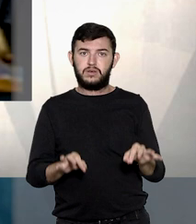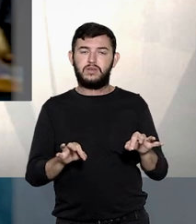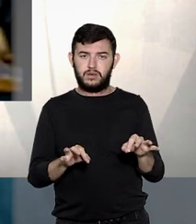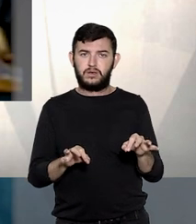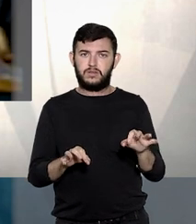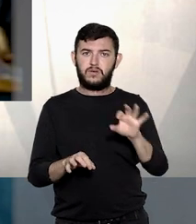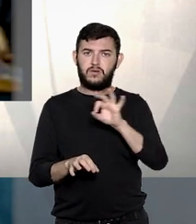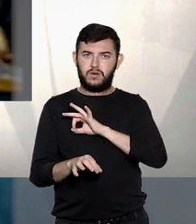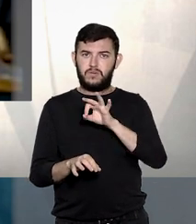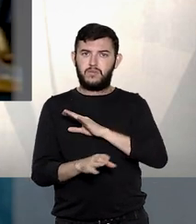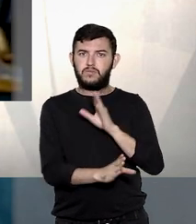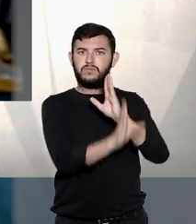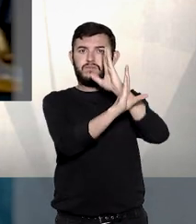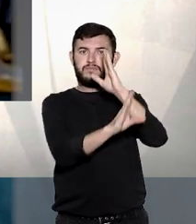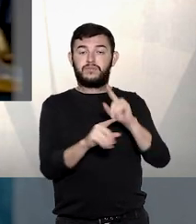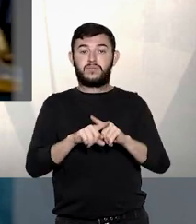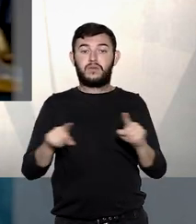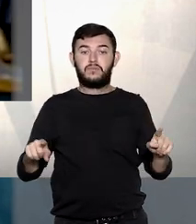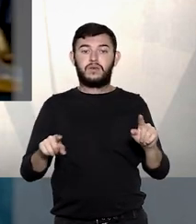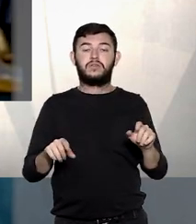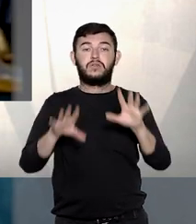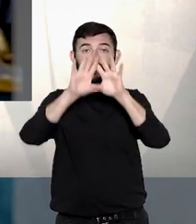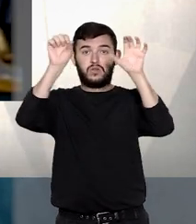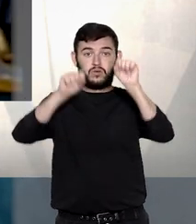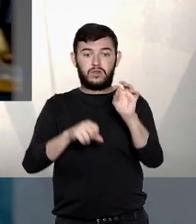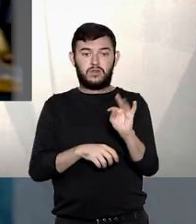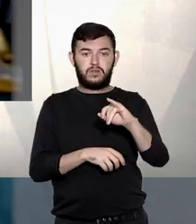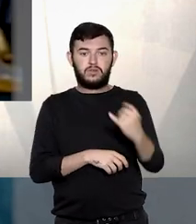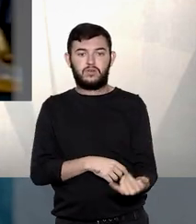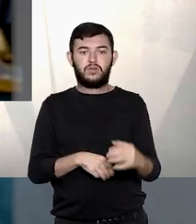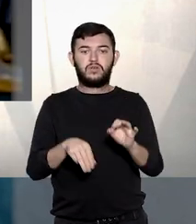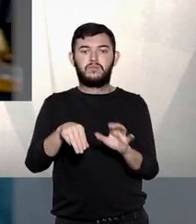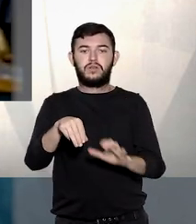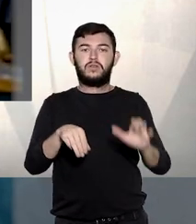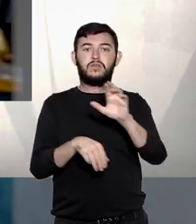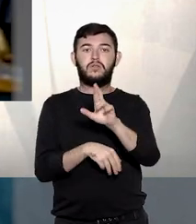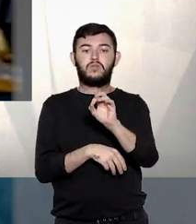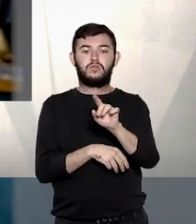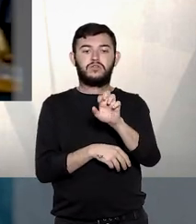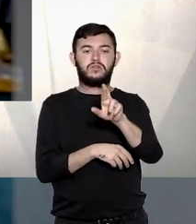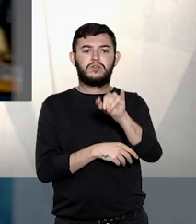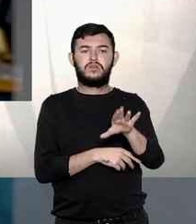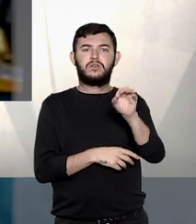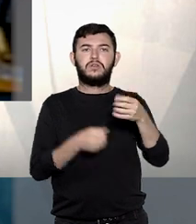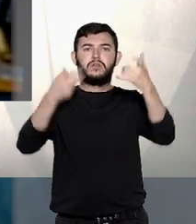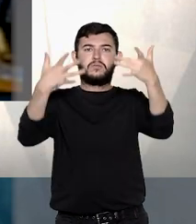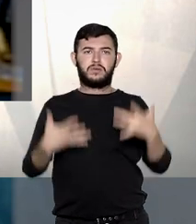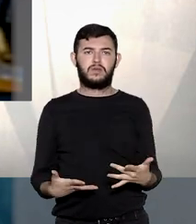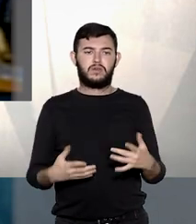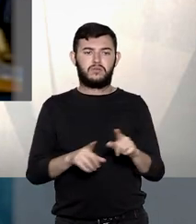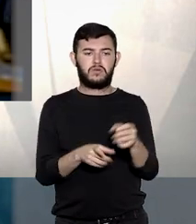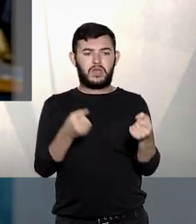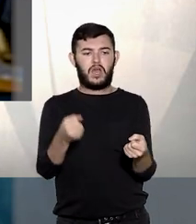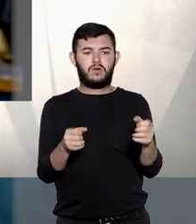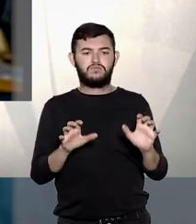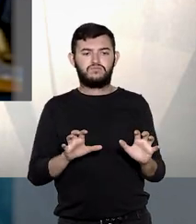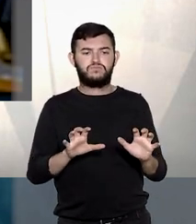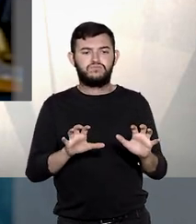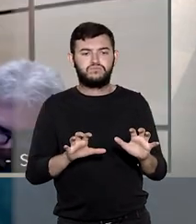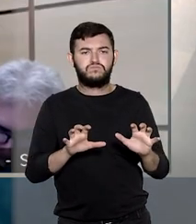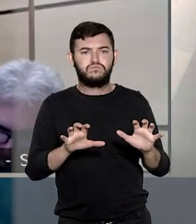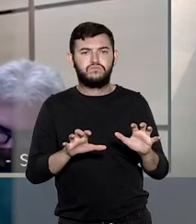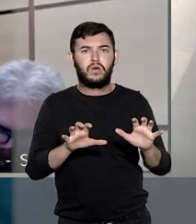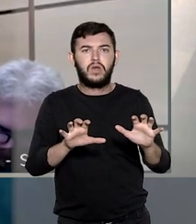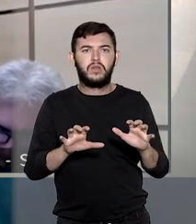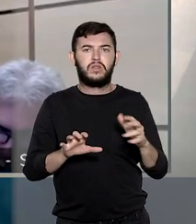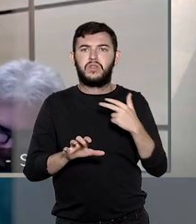STJ, o relator, ministro Rogério Schietti Cruz, pontuou que o fato de estar empurrando um veículo com problemas mecânicos